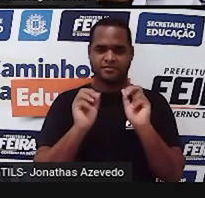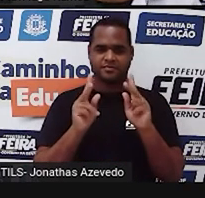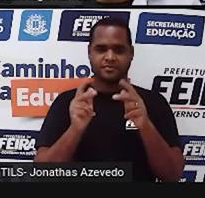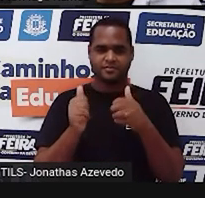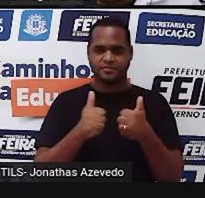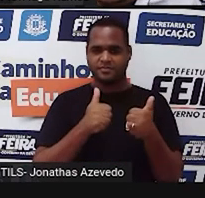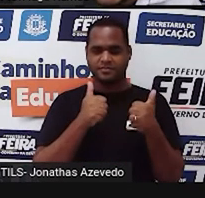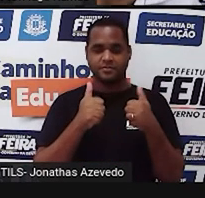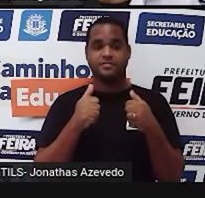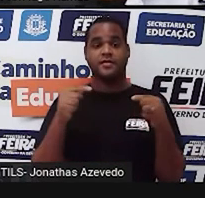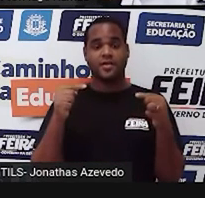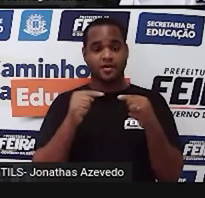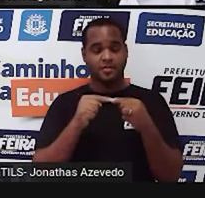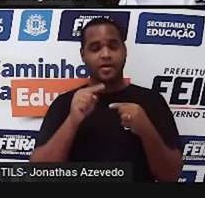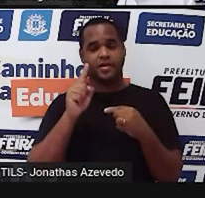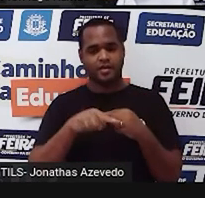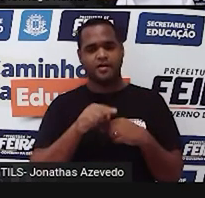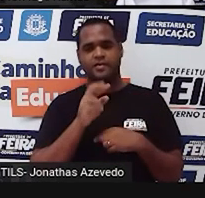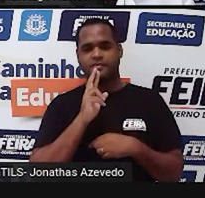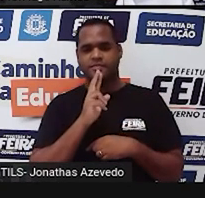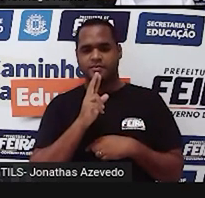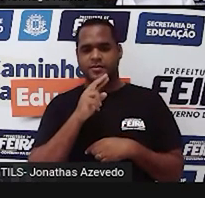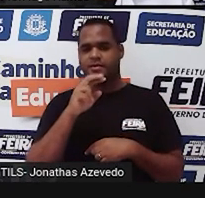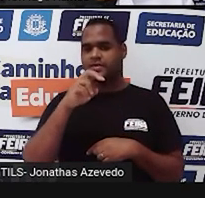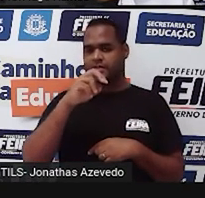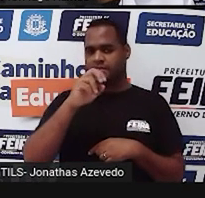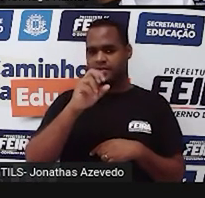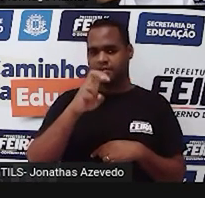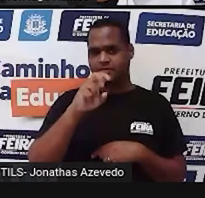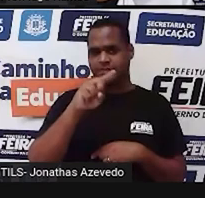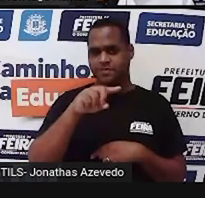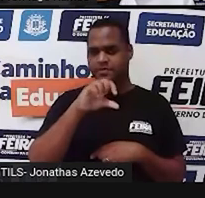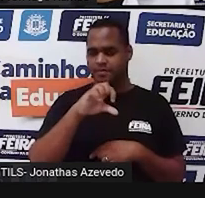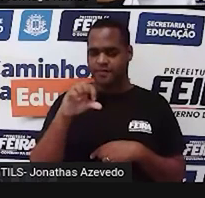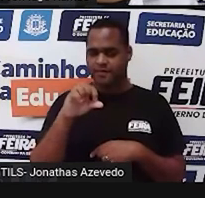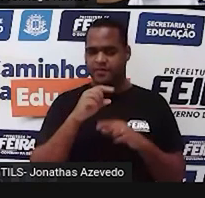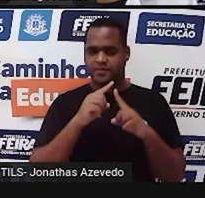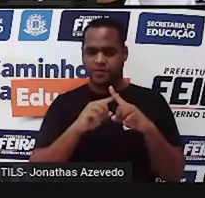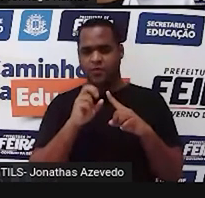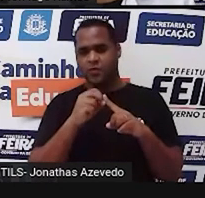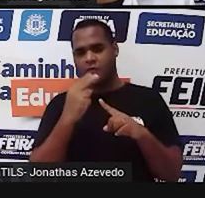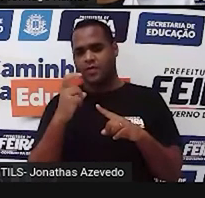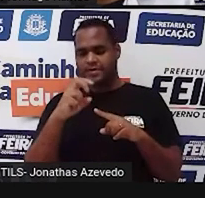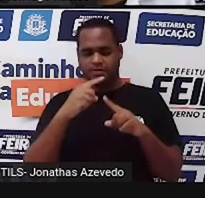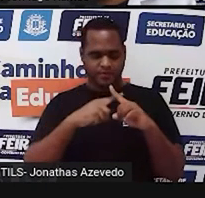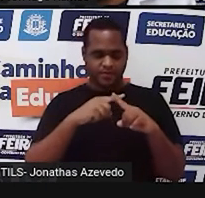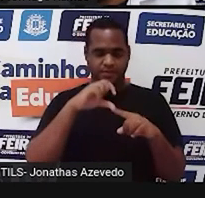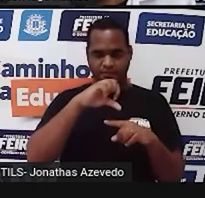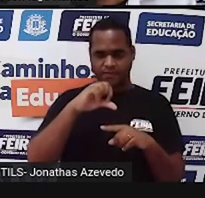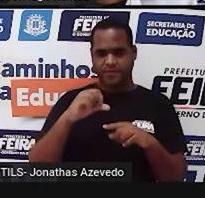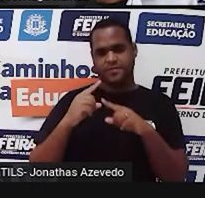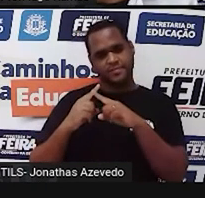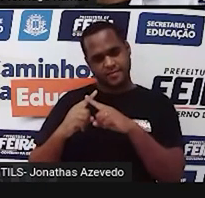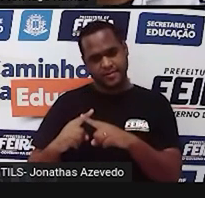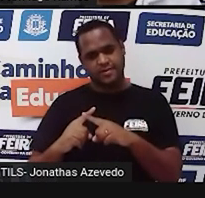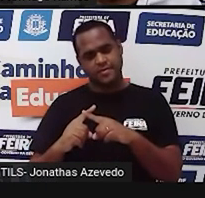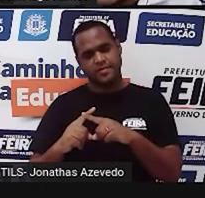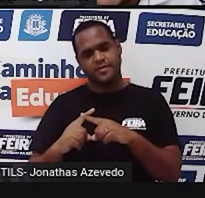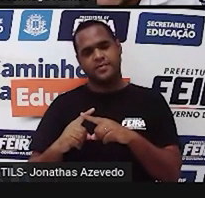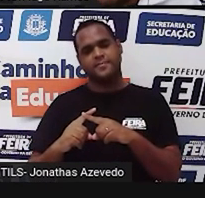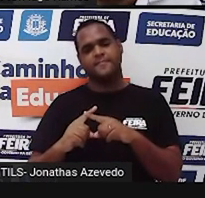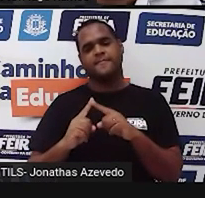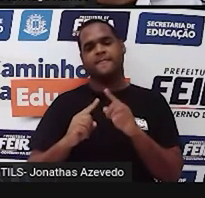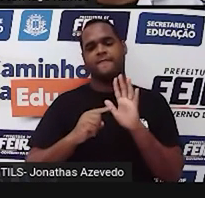Essa sentença,$5,99 X, ou R$5,99 vezes X, é a